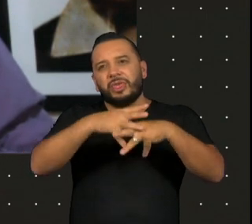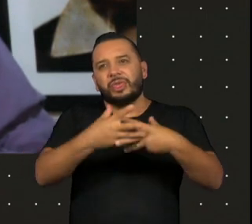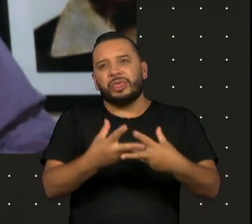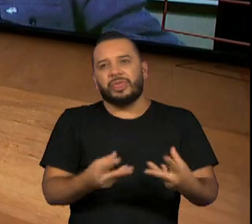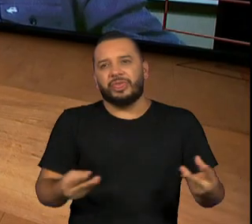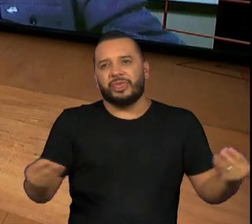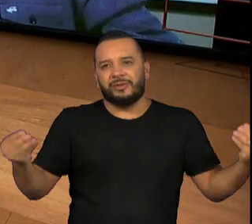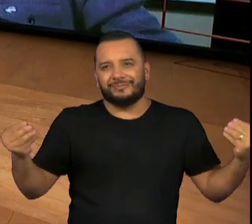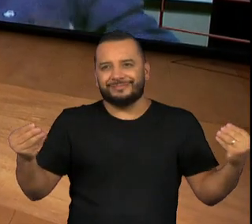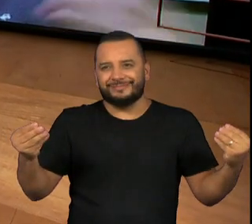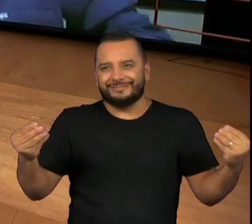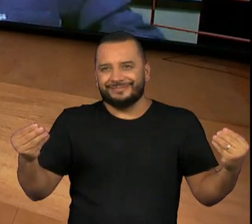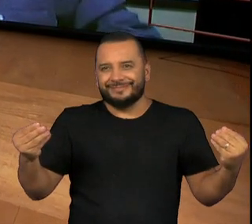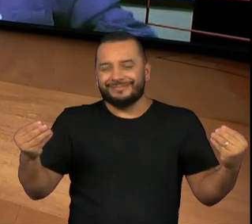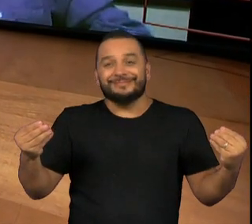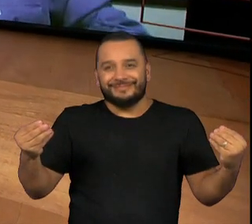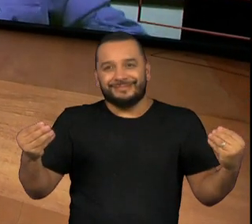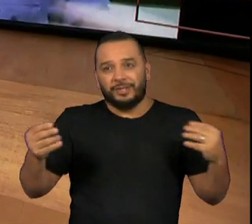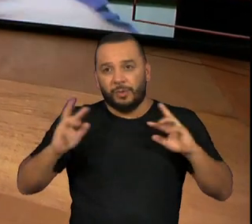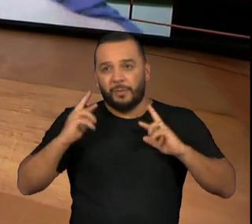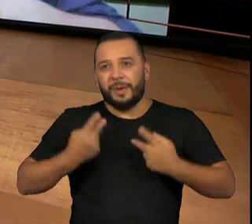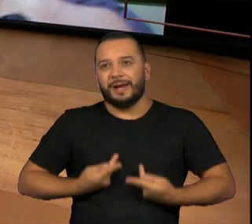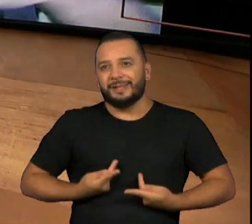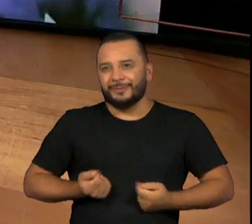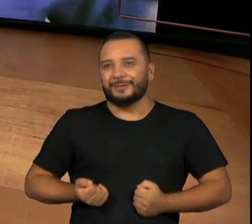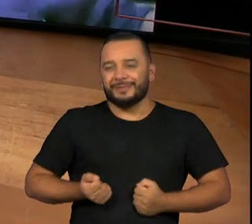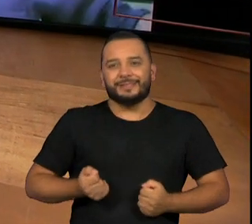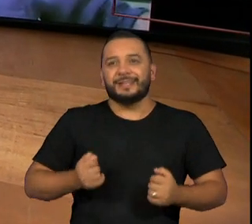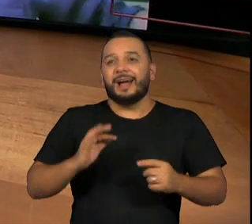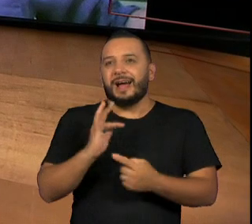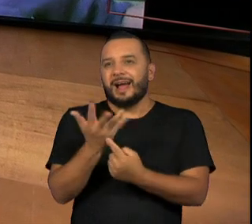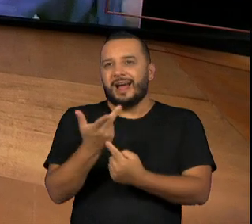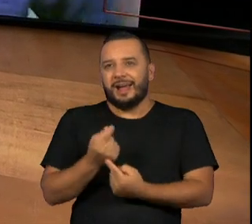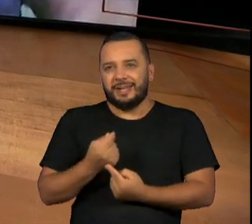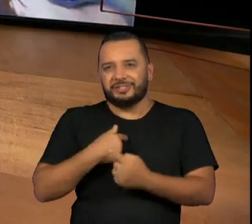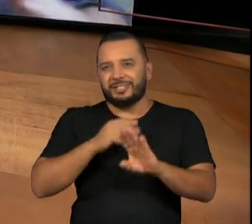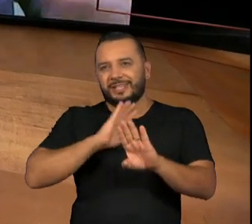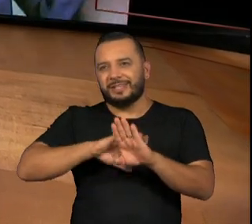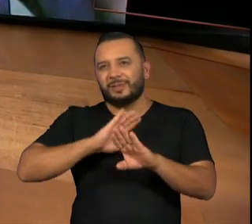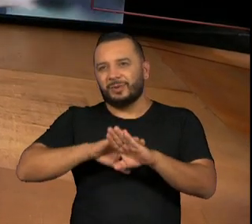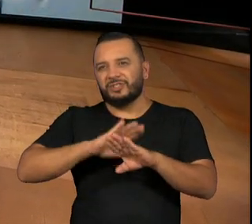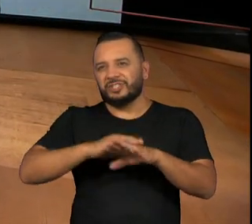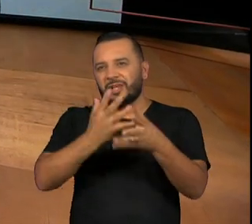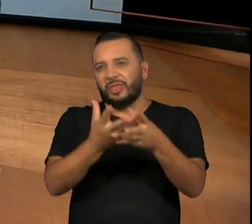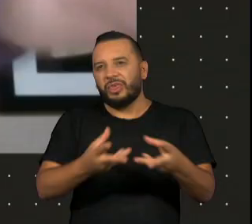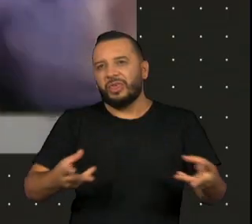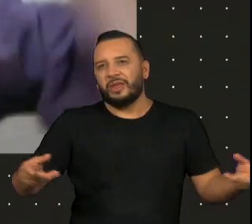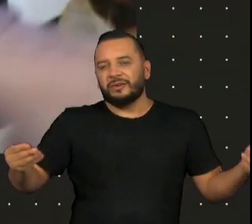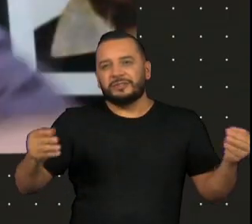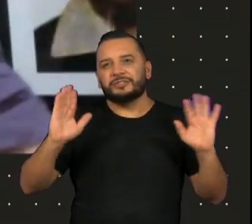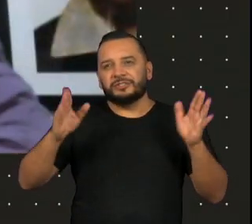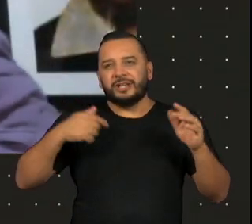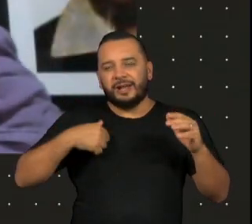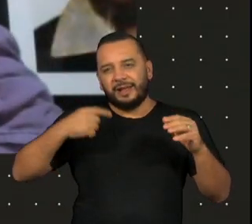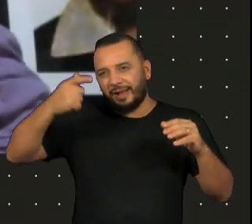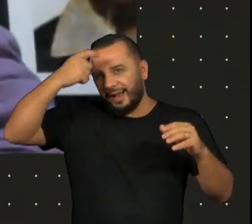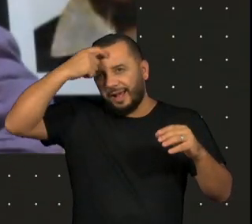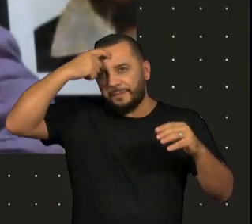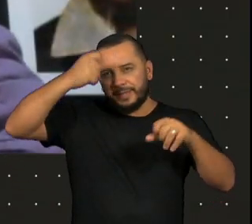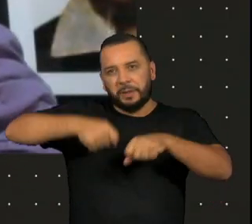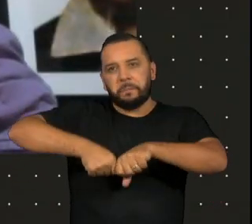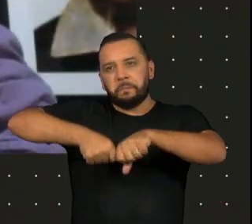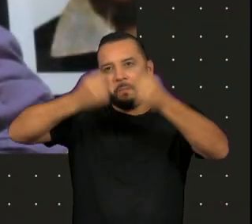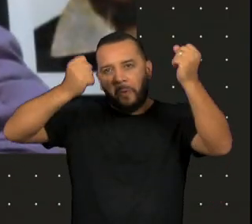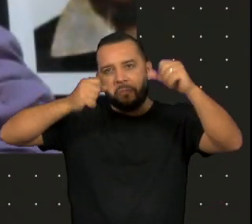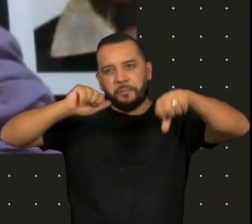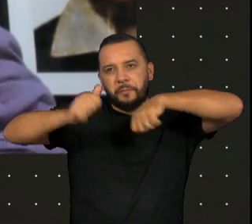A arte quebra a ideologia, a arte abre a cabeça, não forma a cabeça. E o Dostoiévski, na sua,